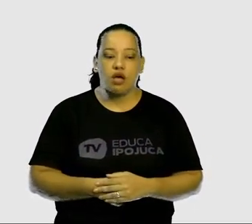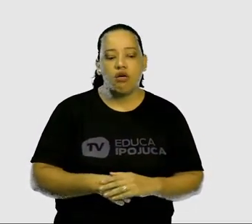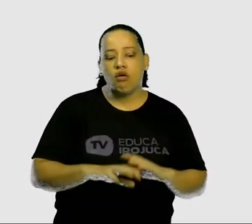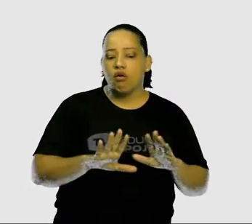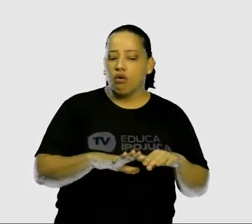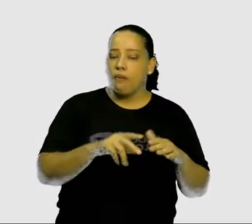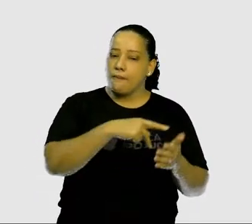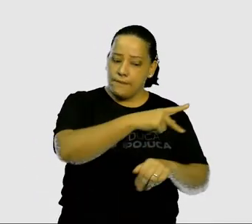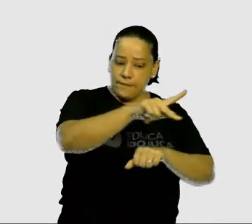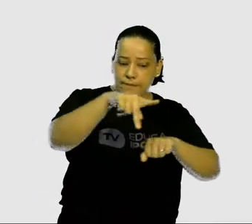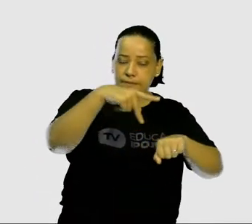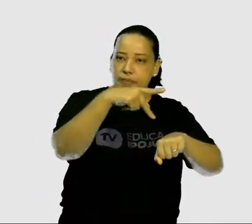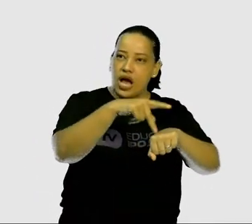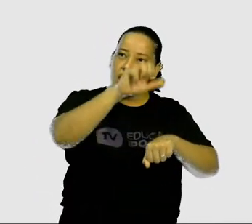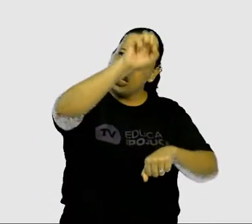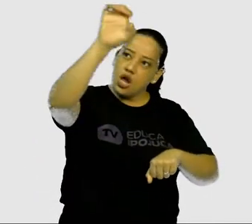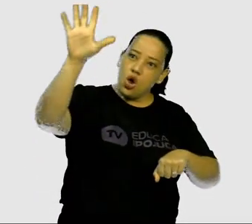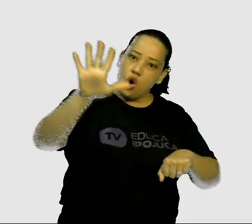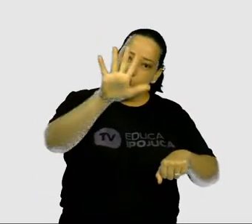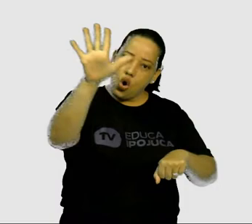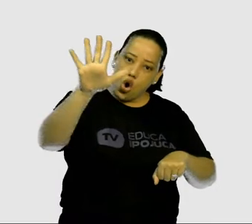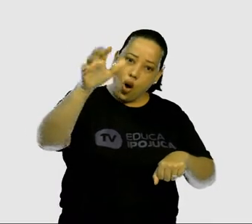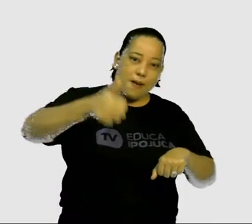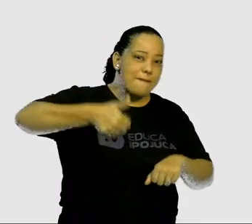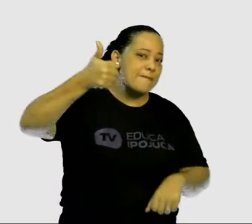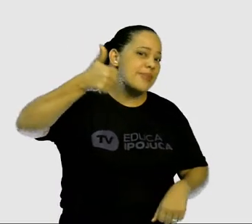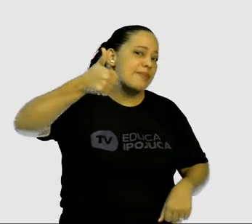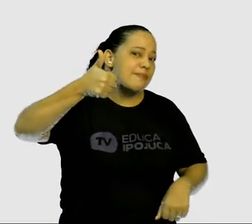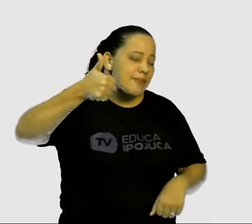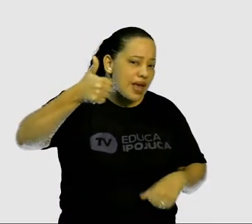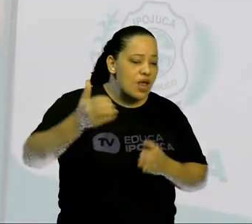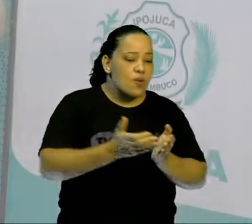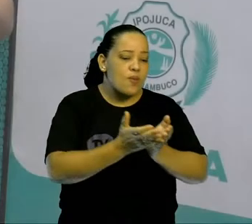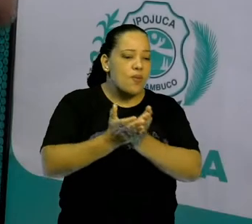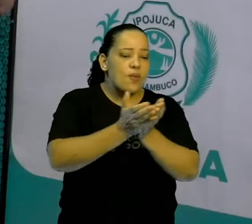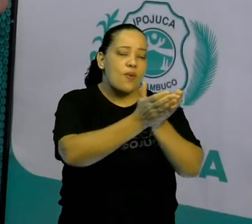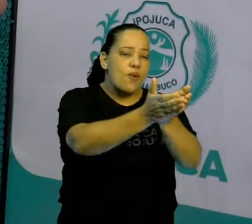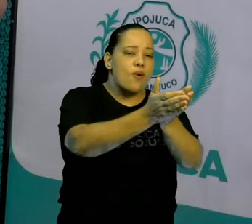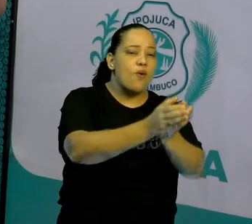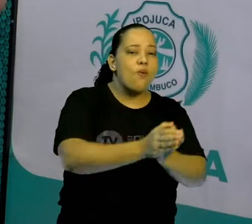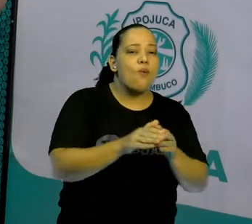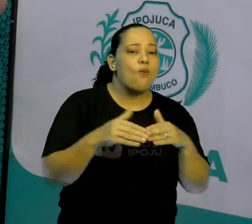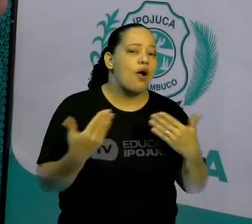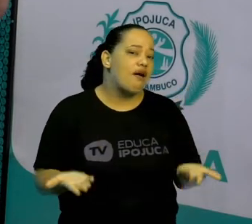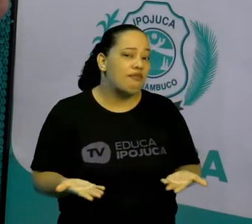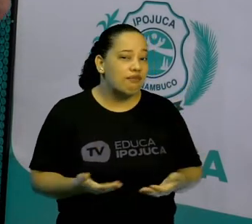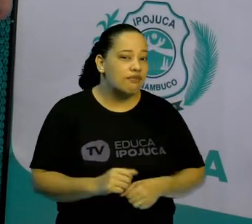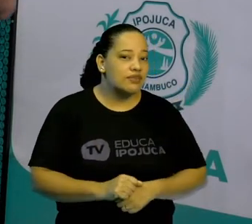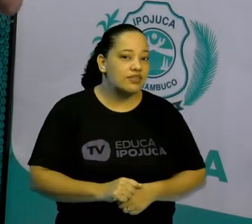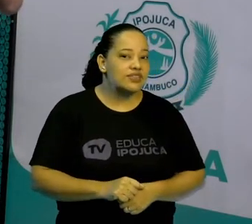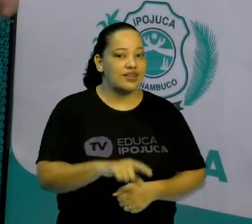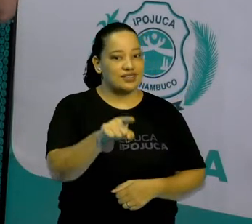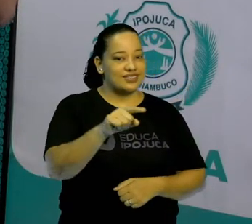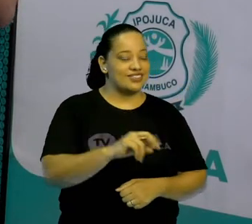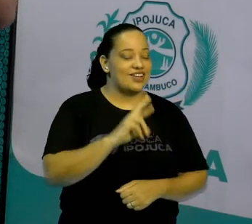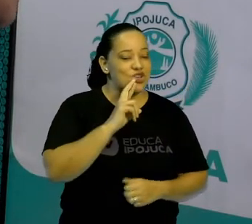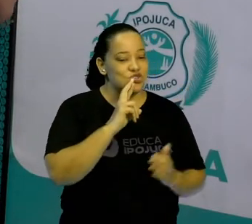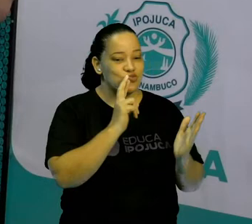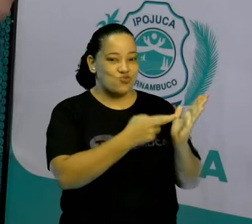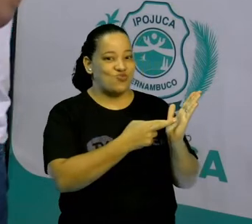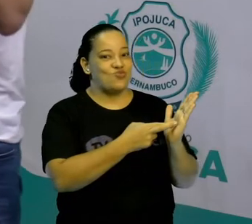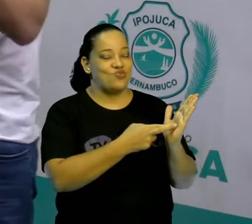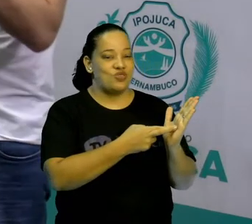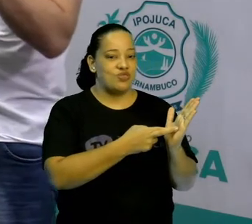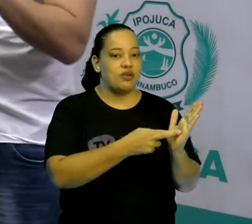promover a expansão marítima? Essa é fácil. Então, pessoal, respondam aí no caderno de vocês. Qual foi